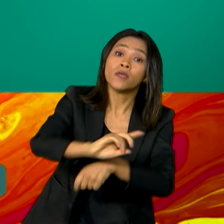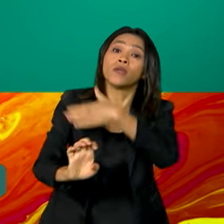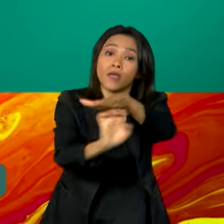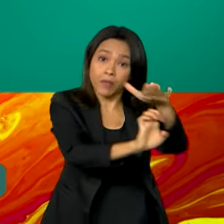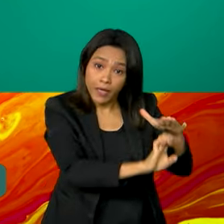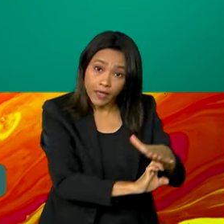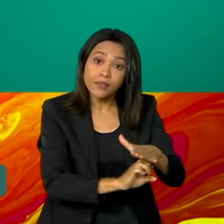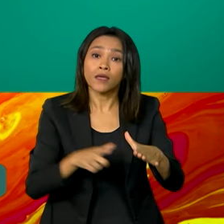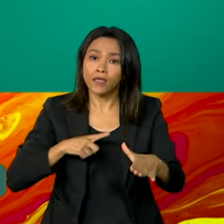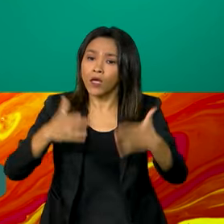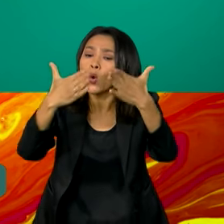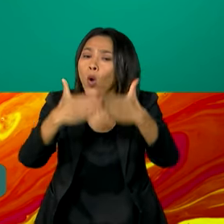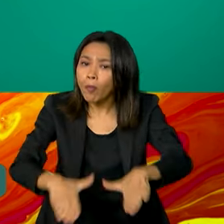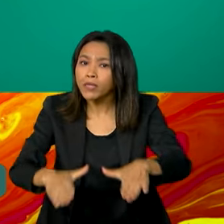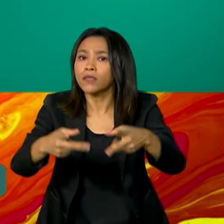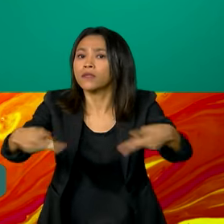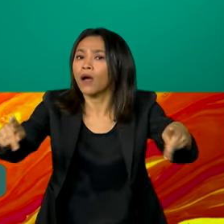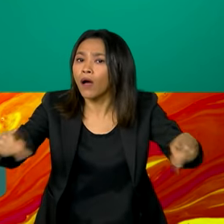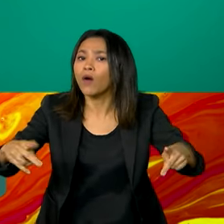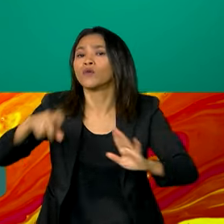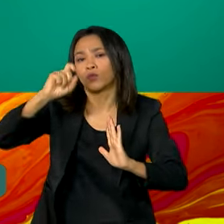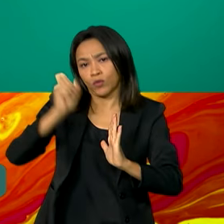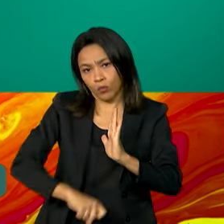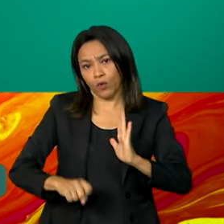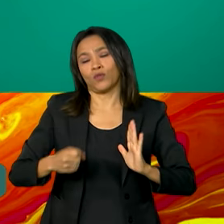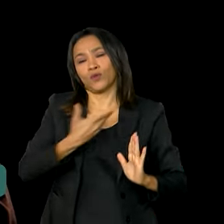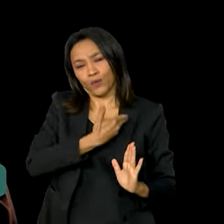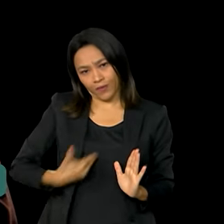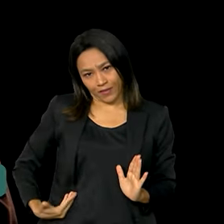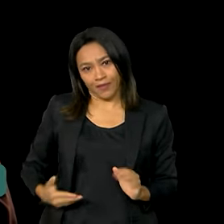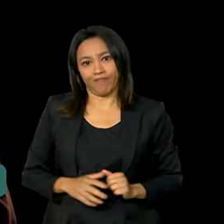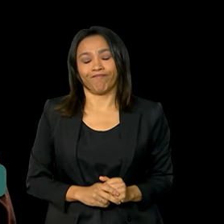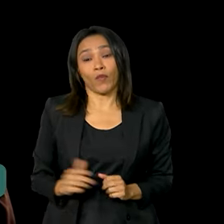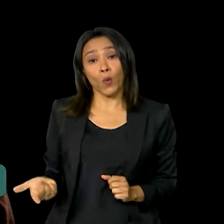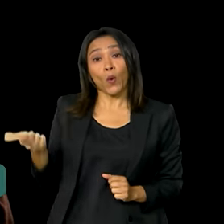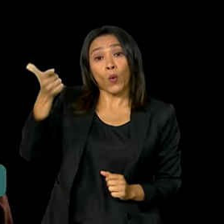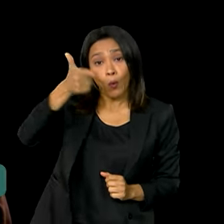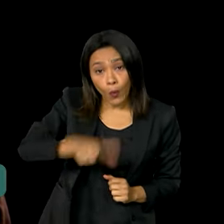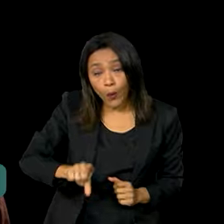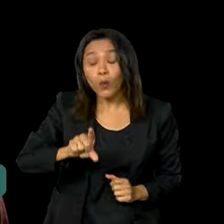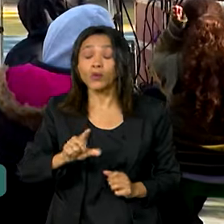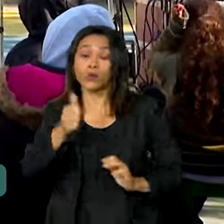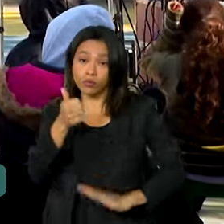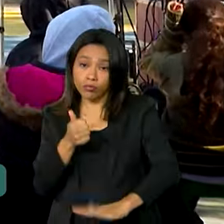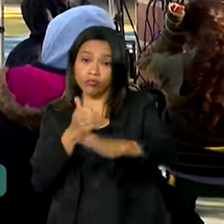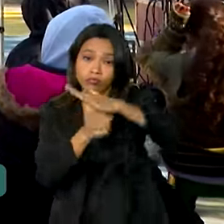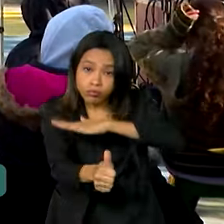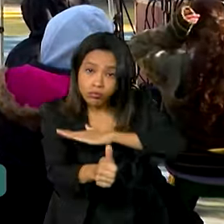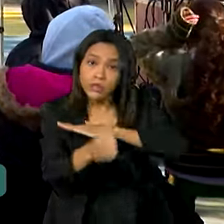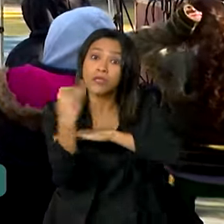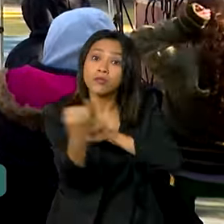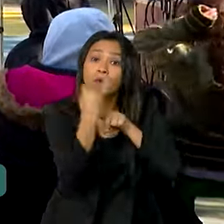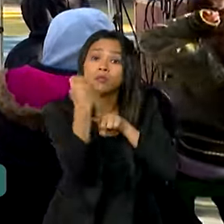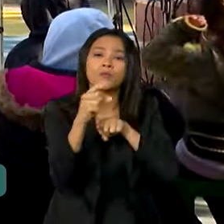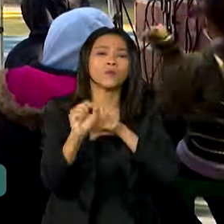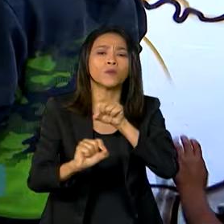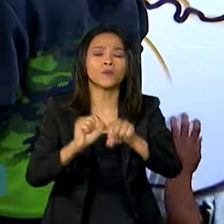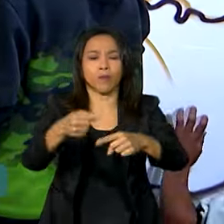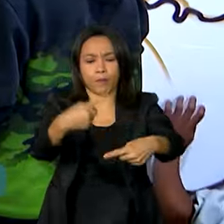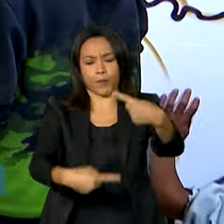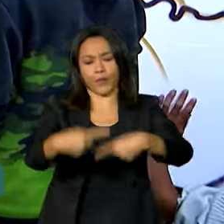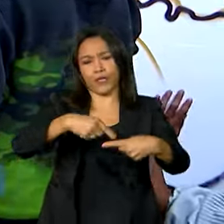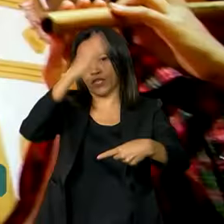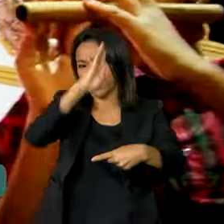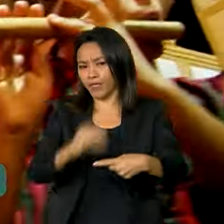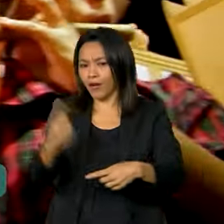em contrapartida, incentivo fiscal do governo. Outro investimento significativo é a Política Nacional